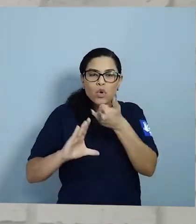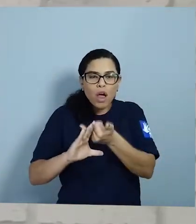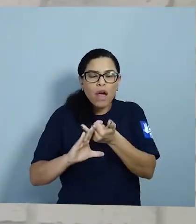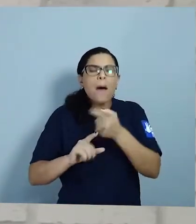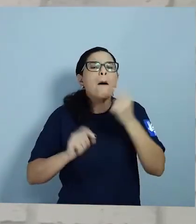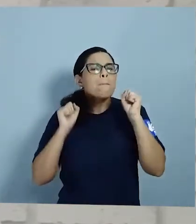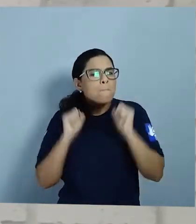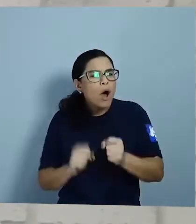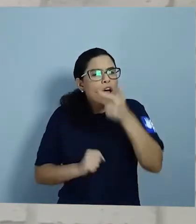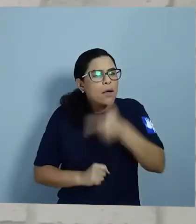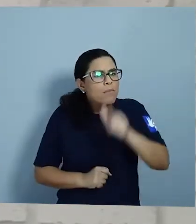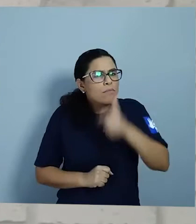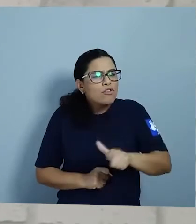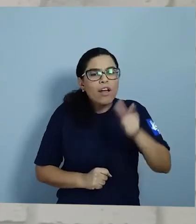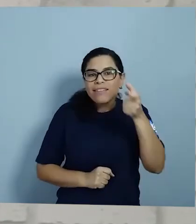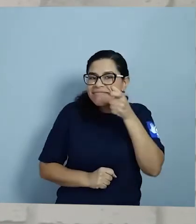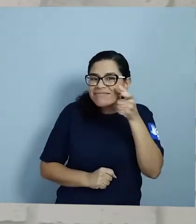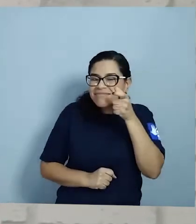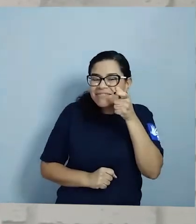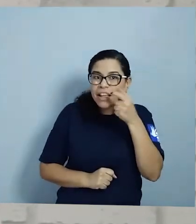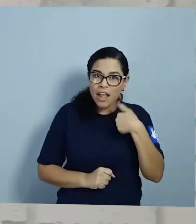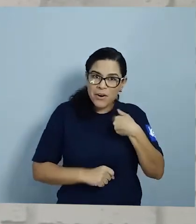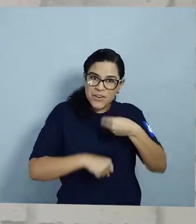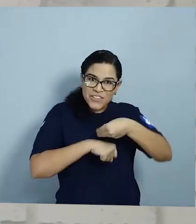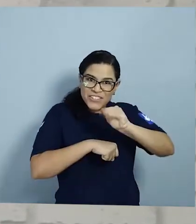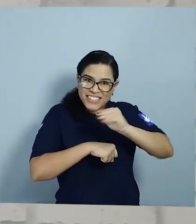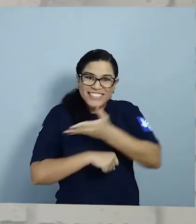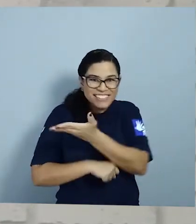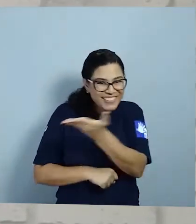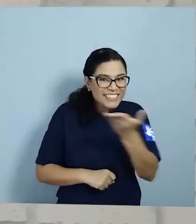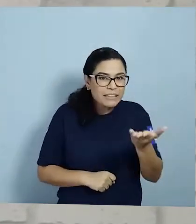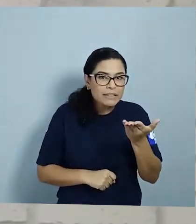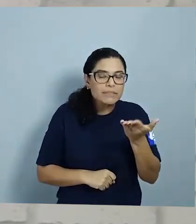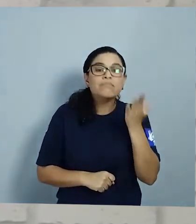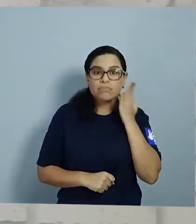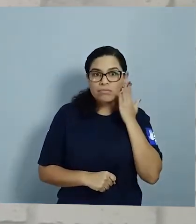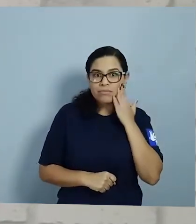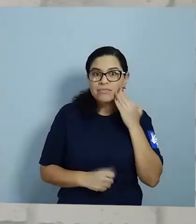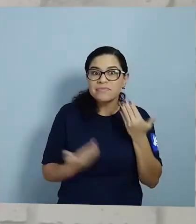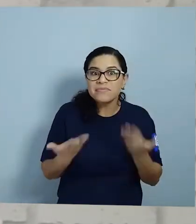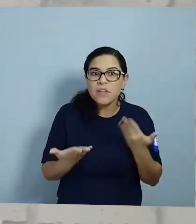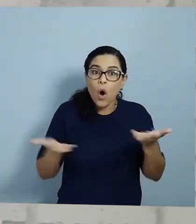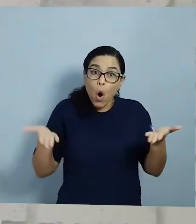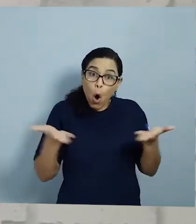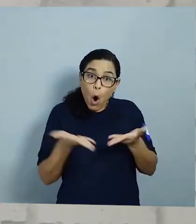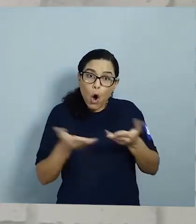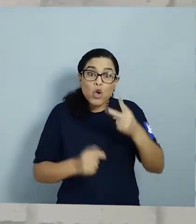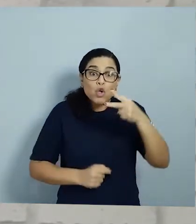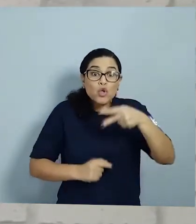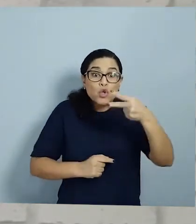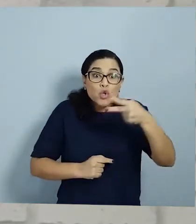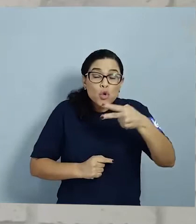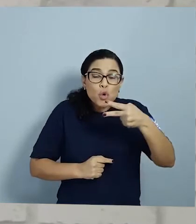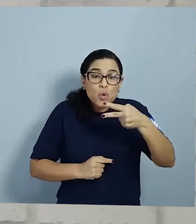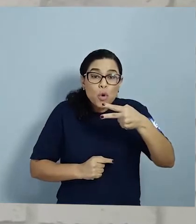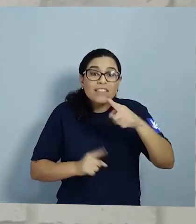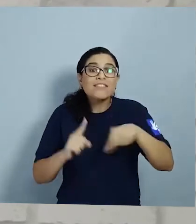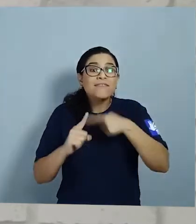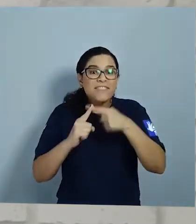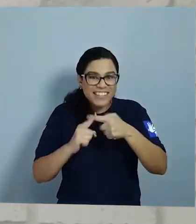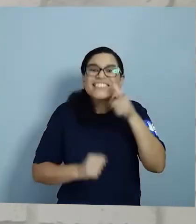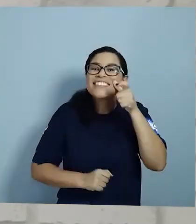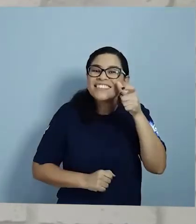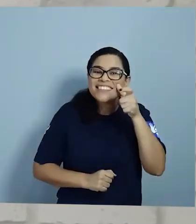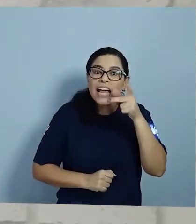várias e várias vezes o programa E eu vou dar uma dica, sabe qual é? Assista um episódio de hoje pelo menos duas vezes